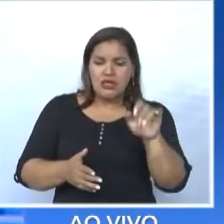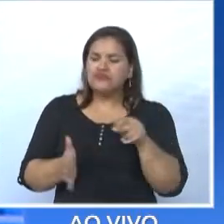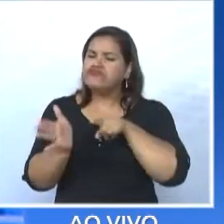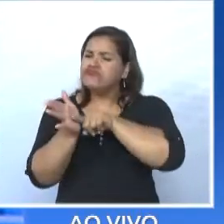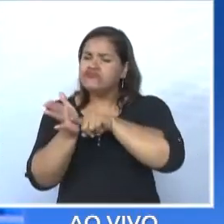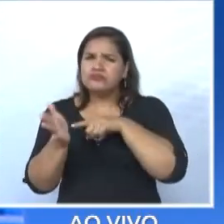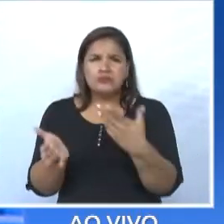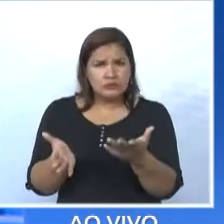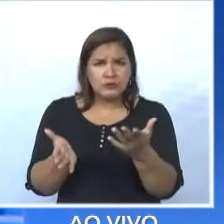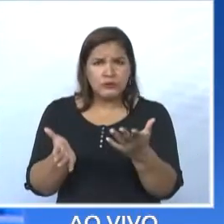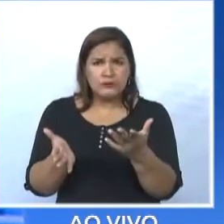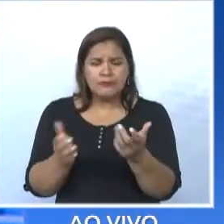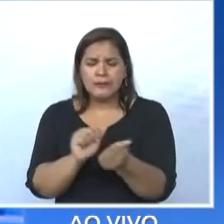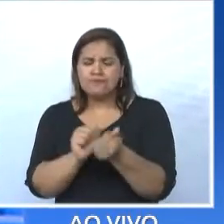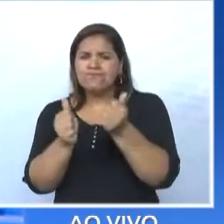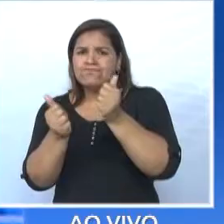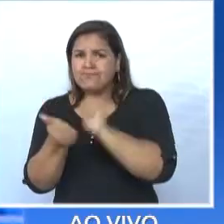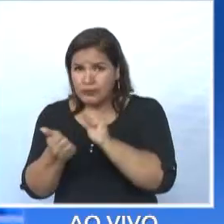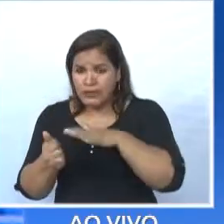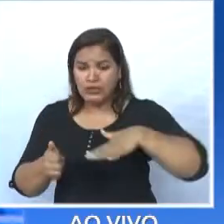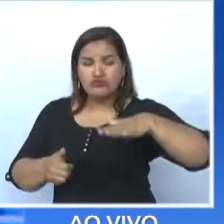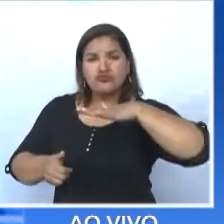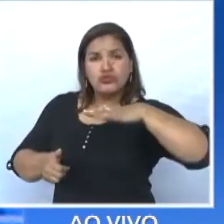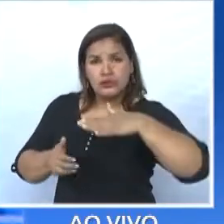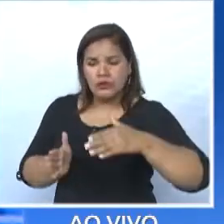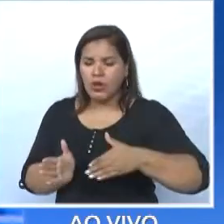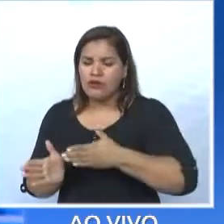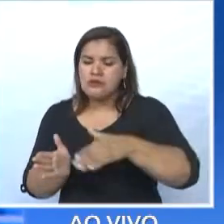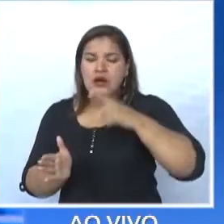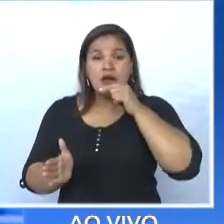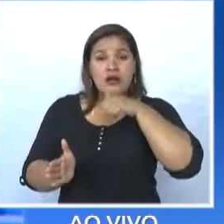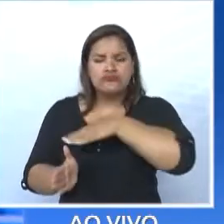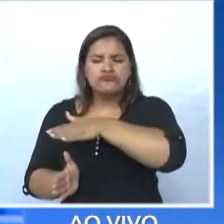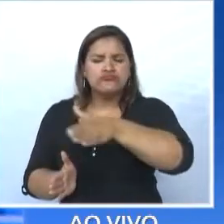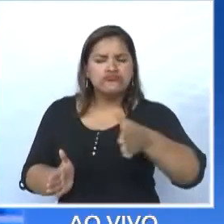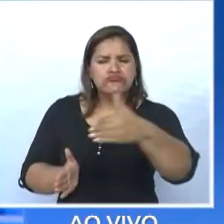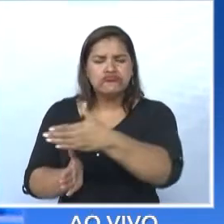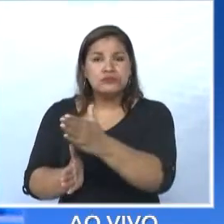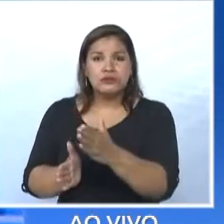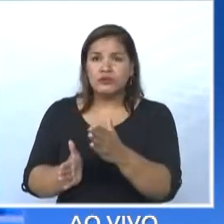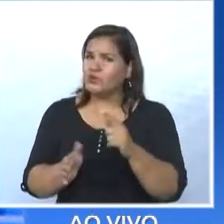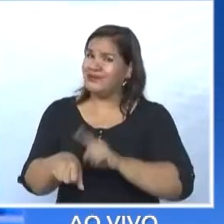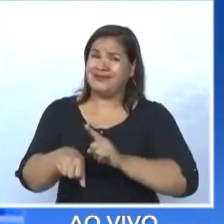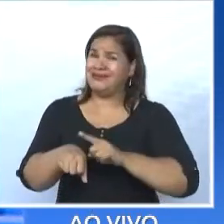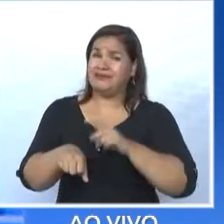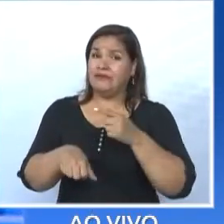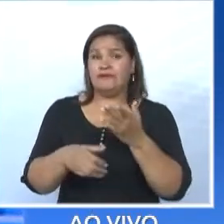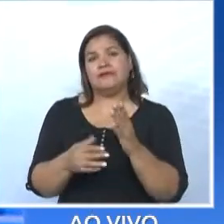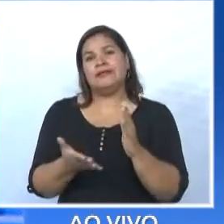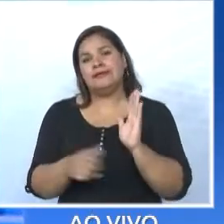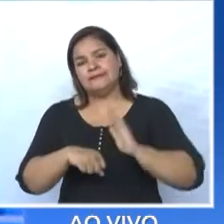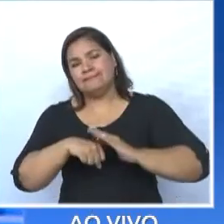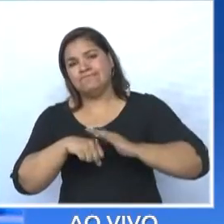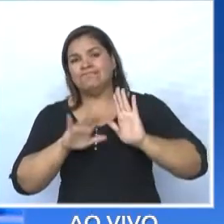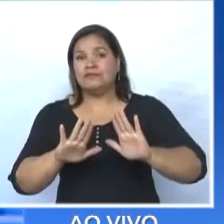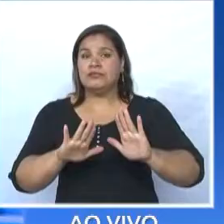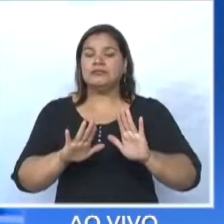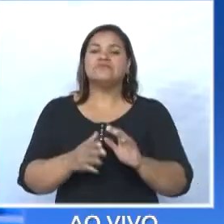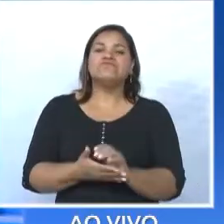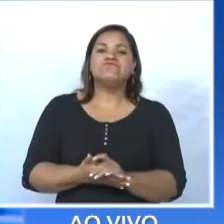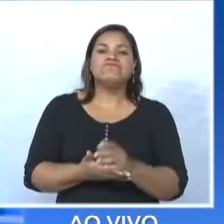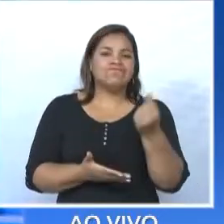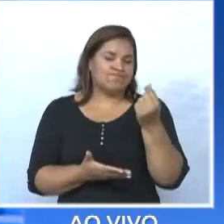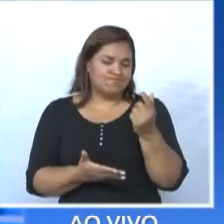regiões em torno dos córregos. Nós não tivemos tempo para fazer e nem recurso no Ministério das Cidades à época. E agora precisa